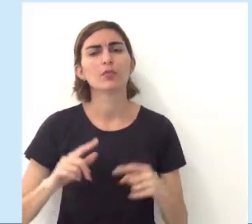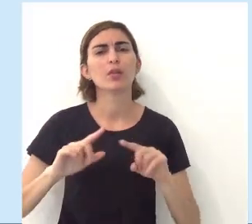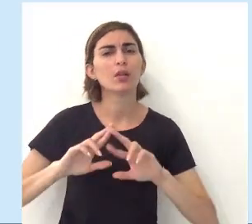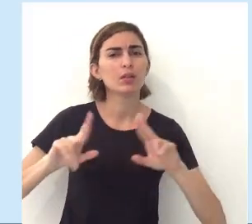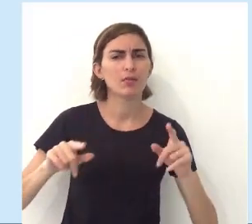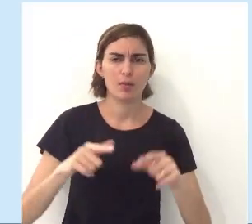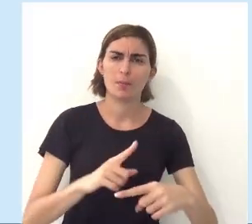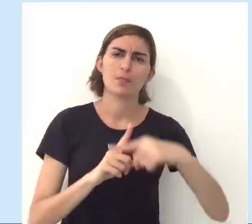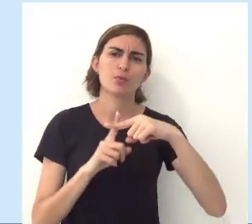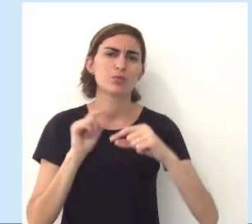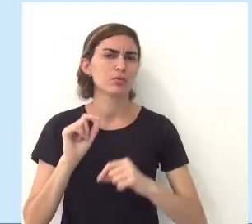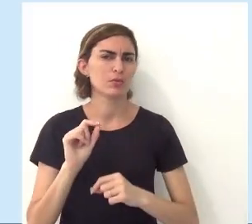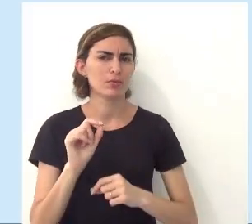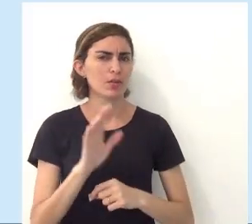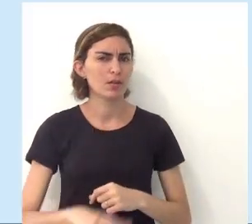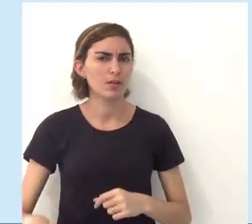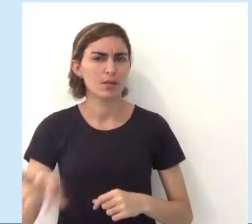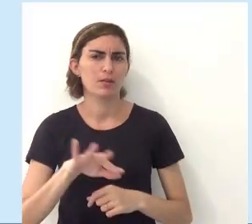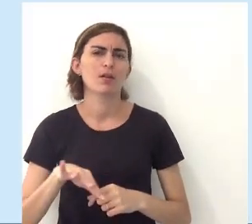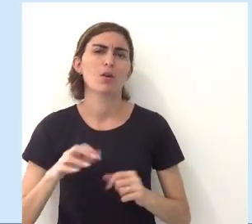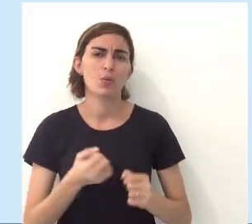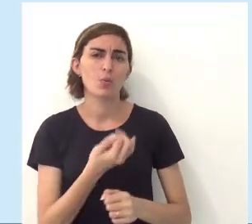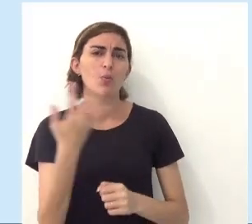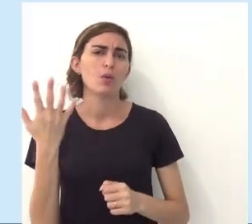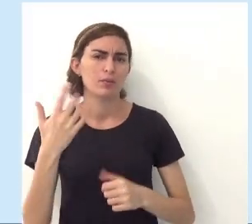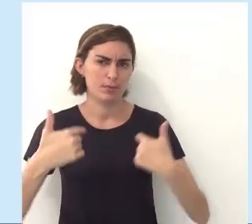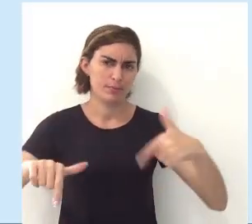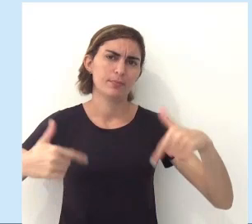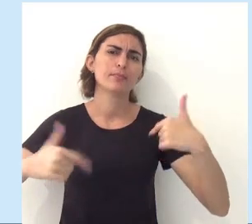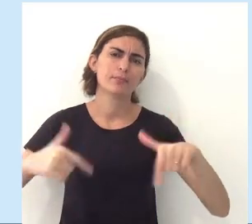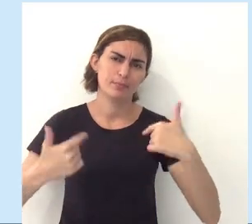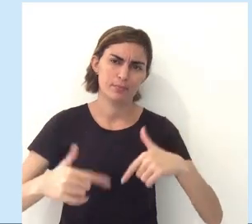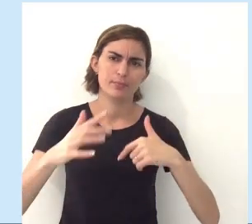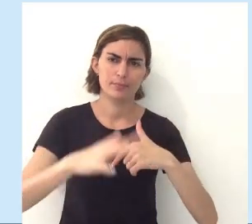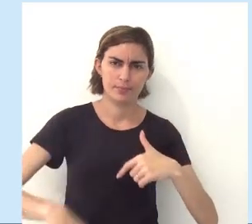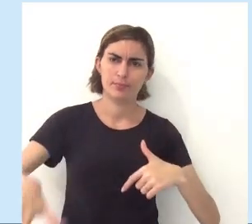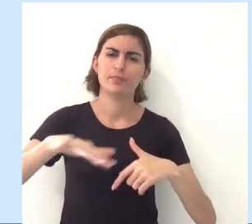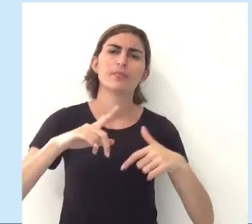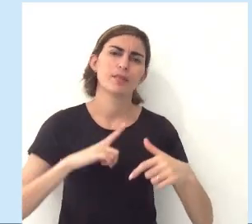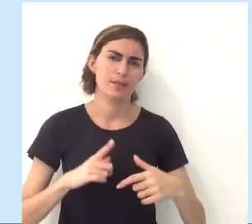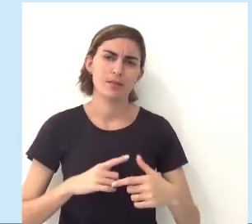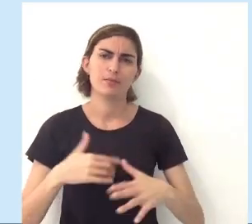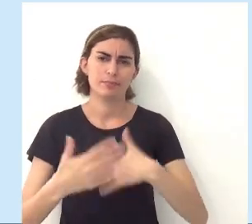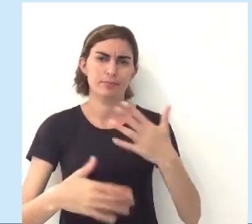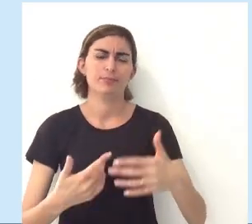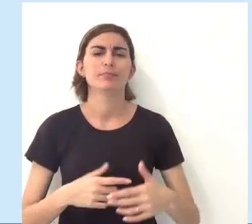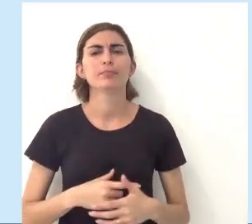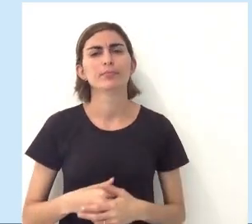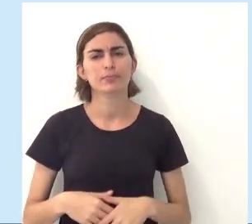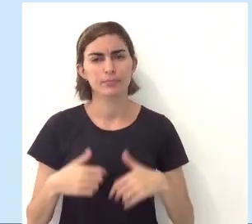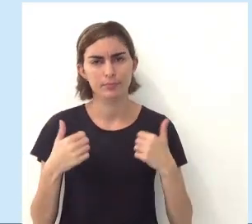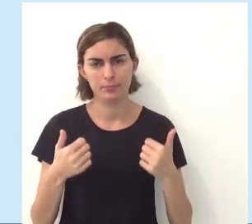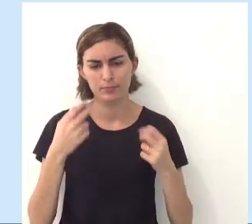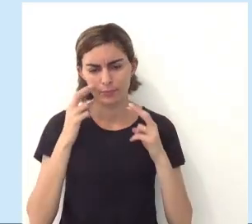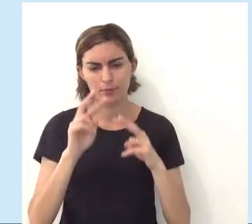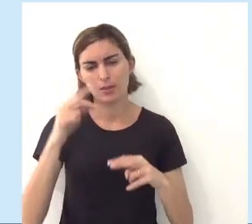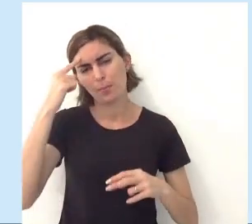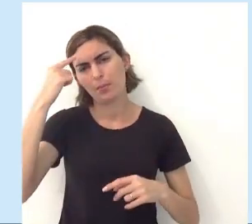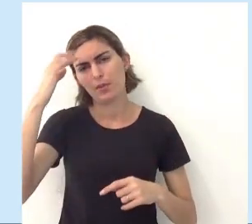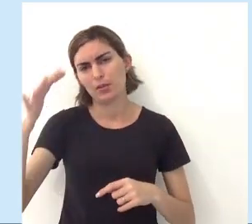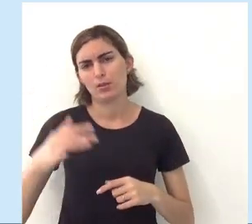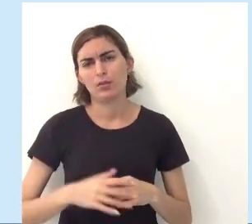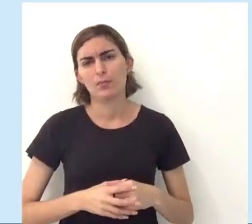a contrapartida disso, né, positiva, vai ser a quantidade de empregos que esses ambientes vão gerar, gente, tá,